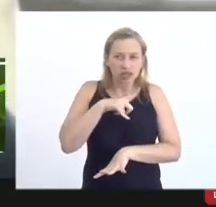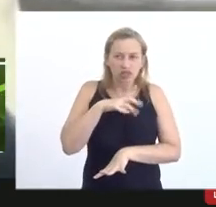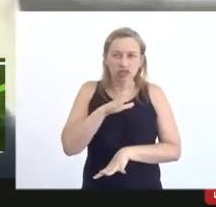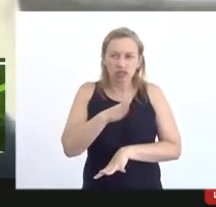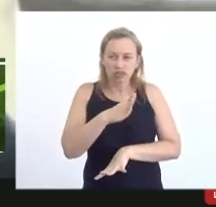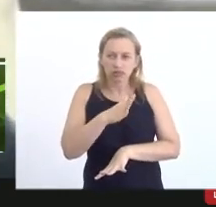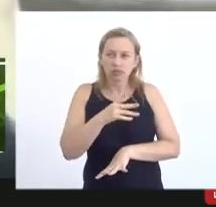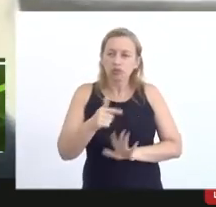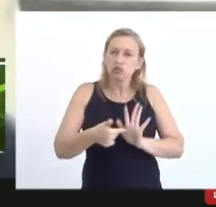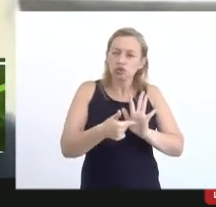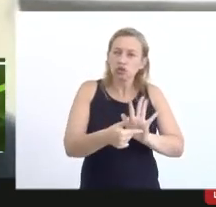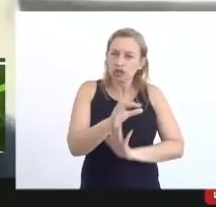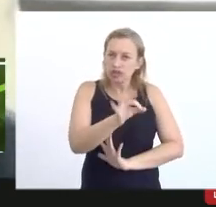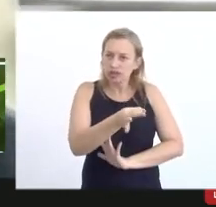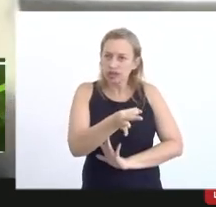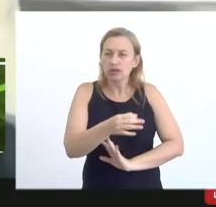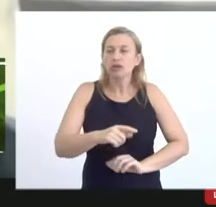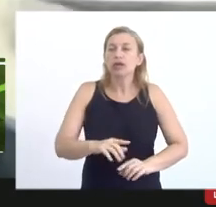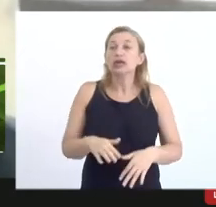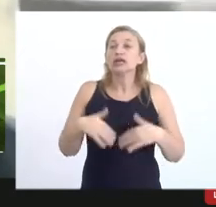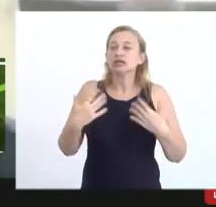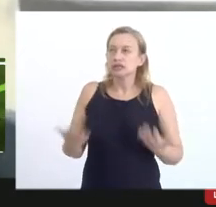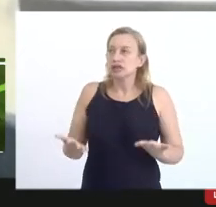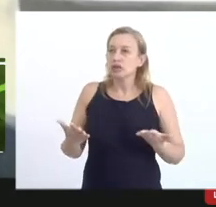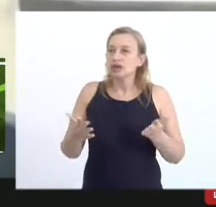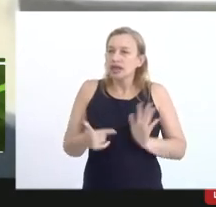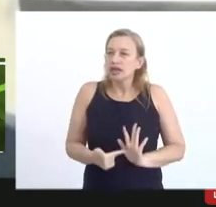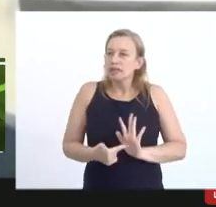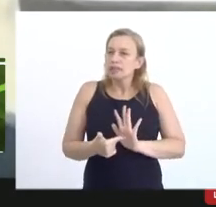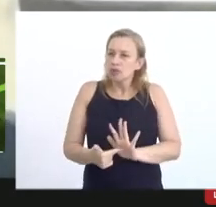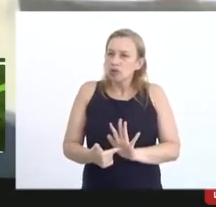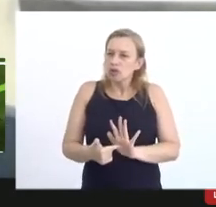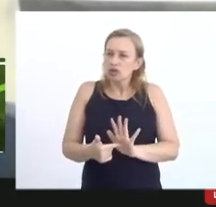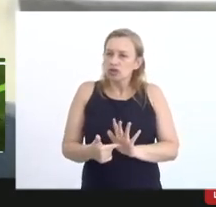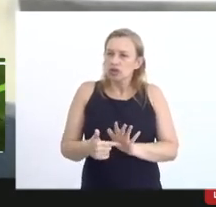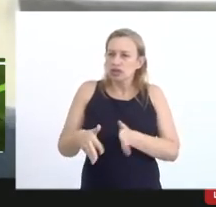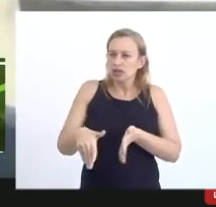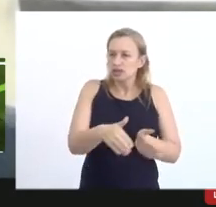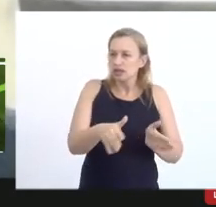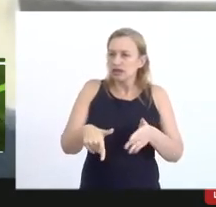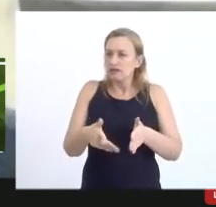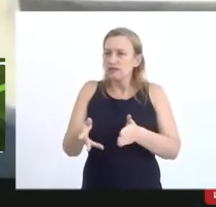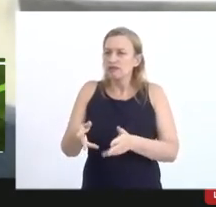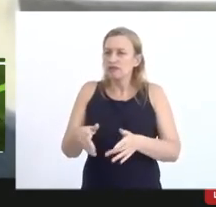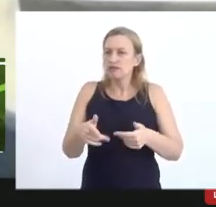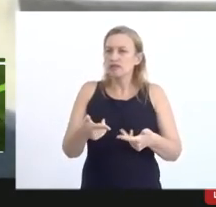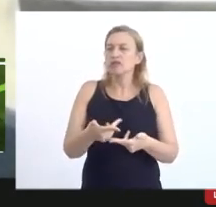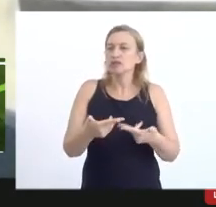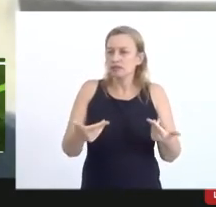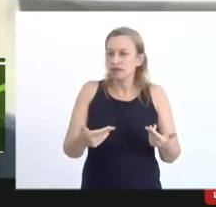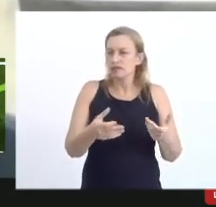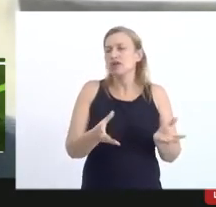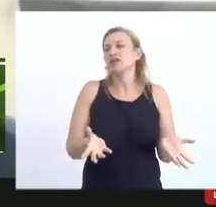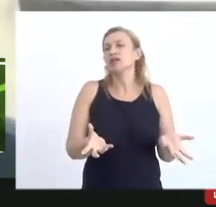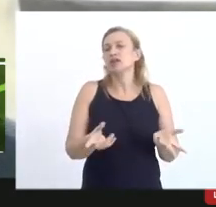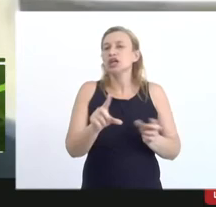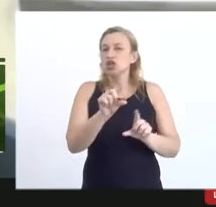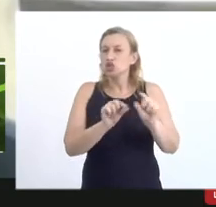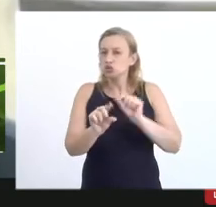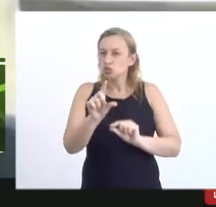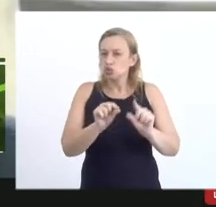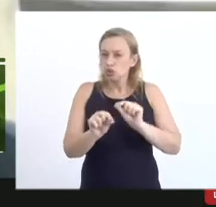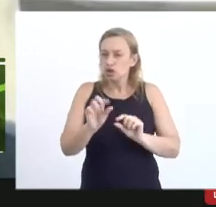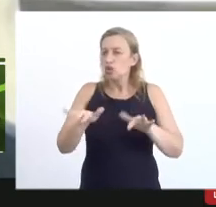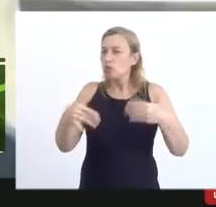infralegal então assim ele dá essa margem lá foi esse jeito dividia-se em lotes e eram sorteados 5% dos